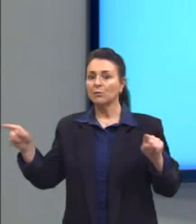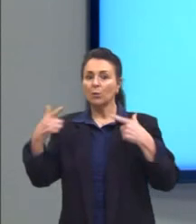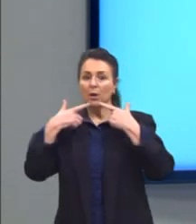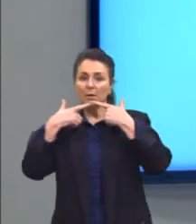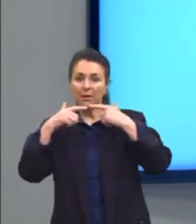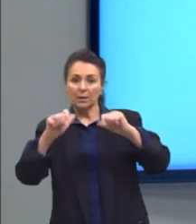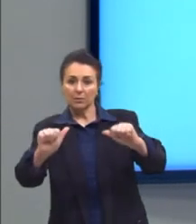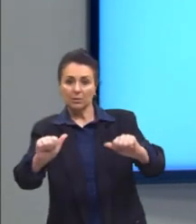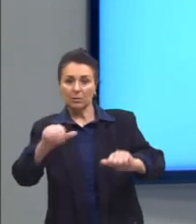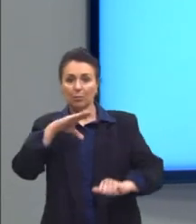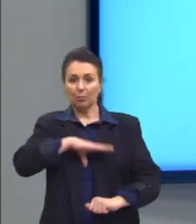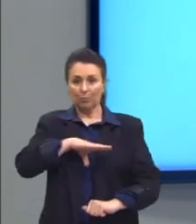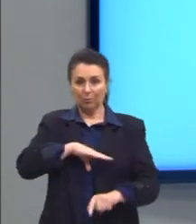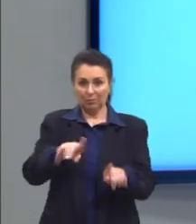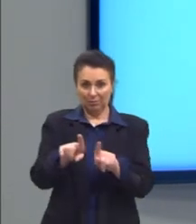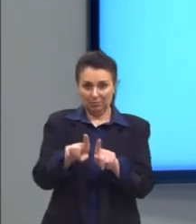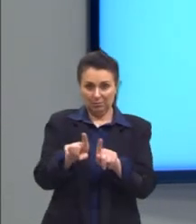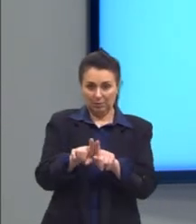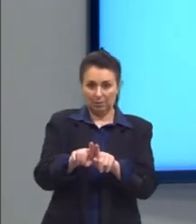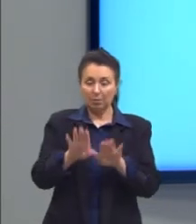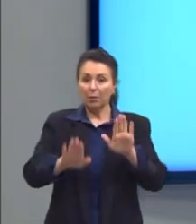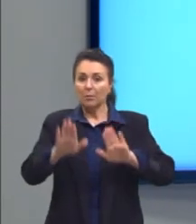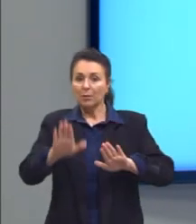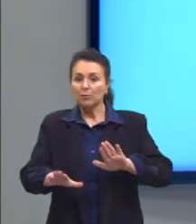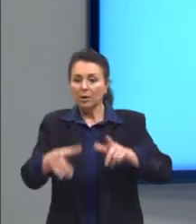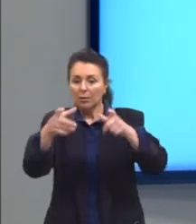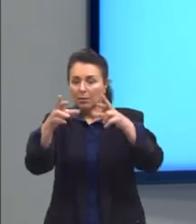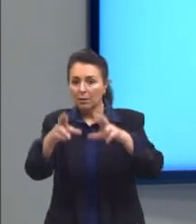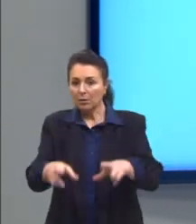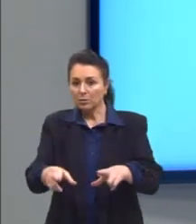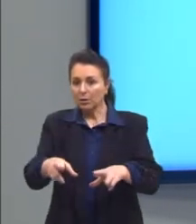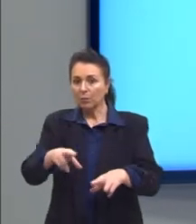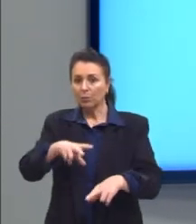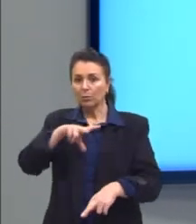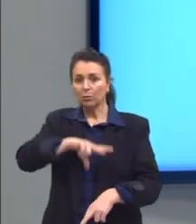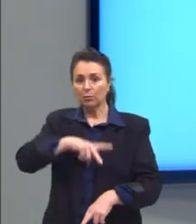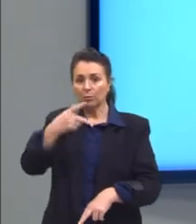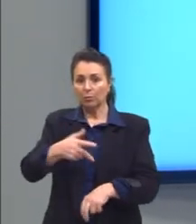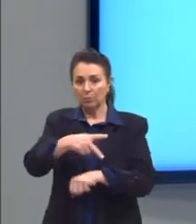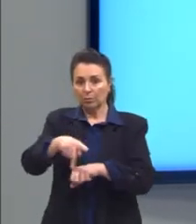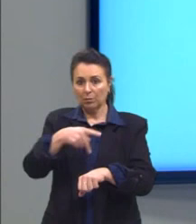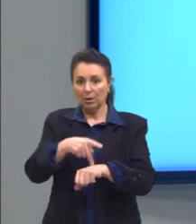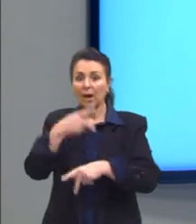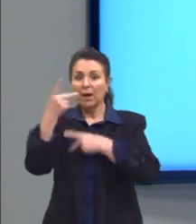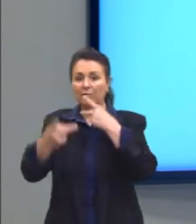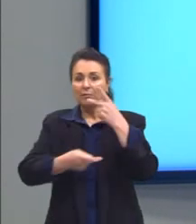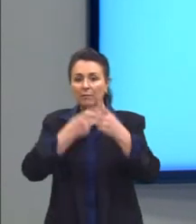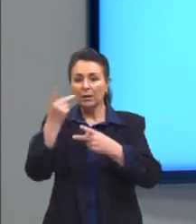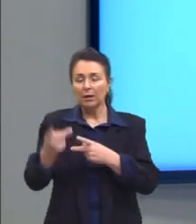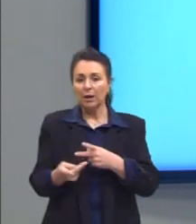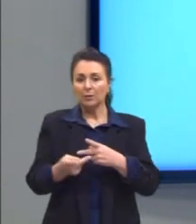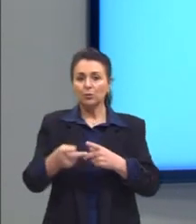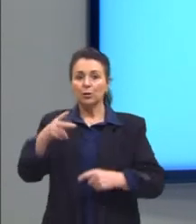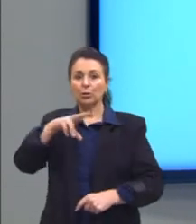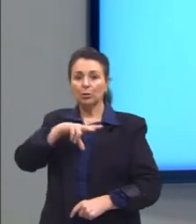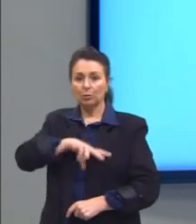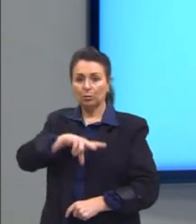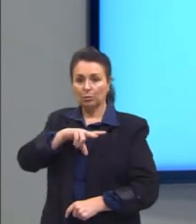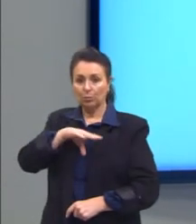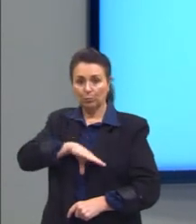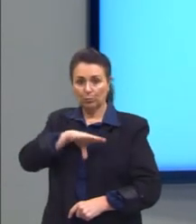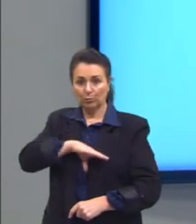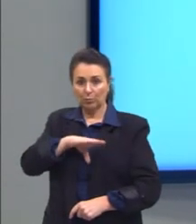ele vinha. Há de se considerar também que a chegada de falantes de português acontece em diferentes